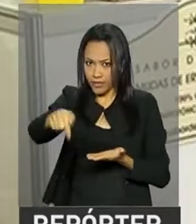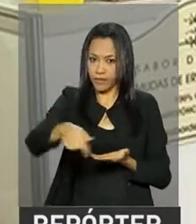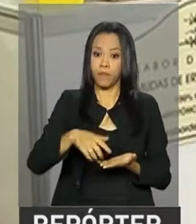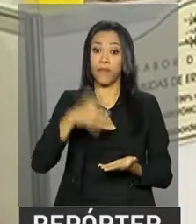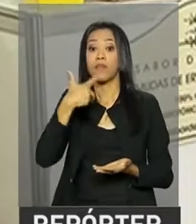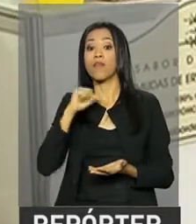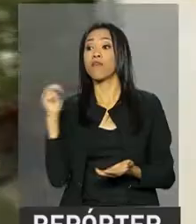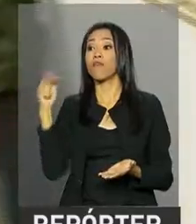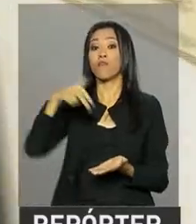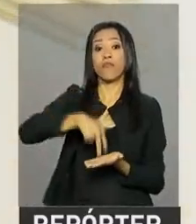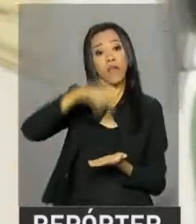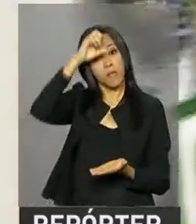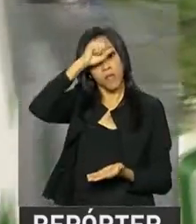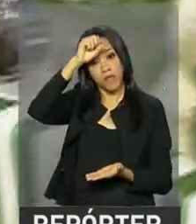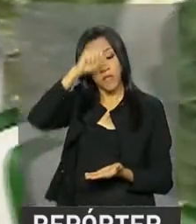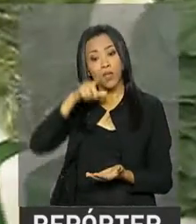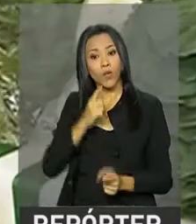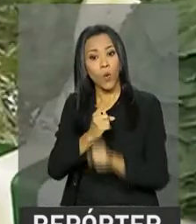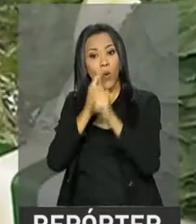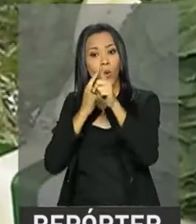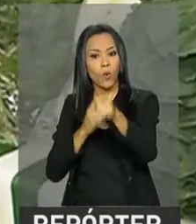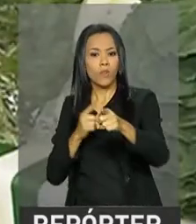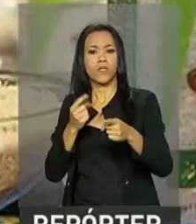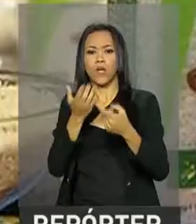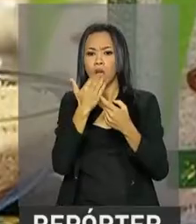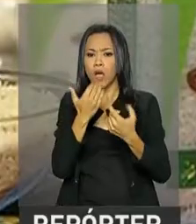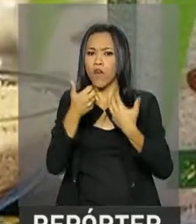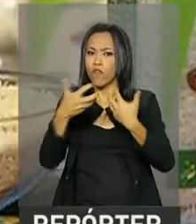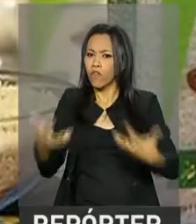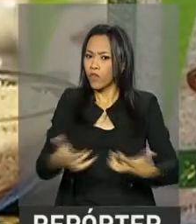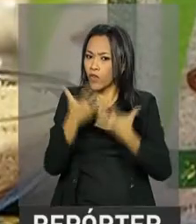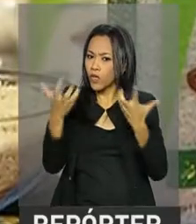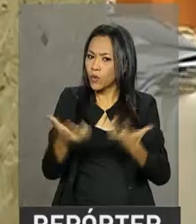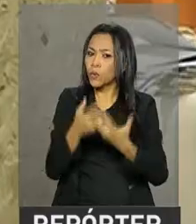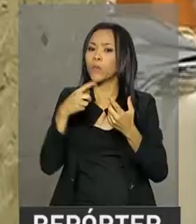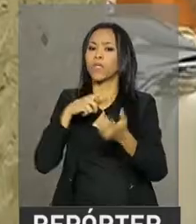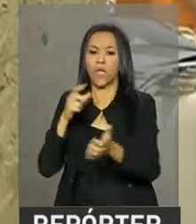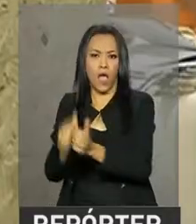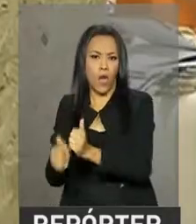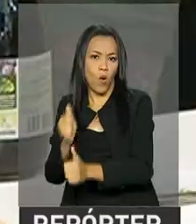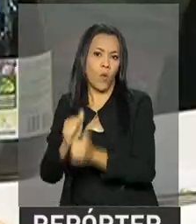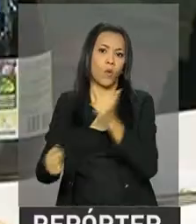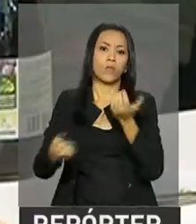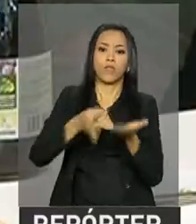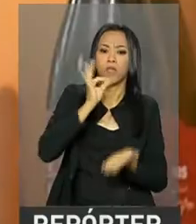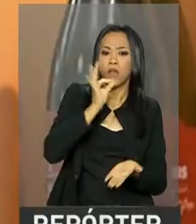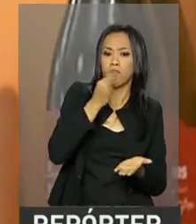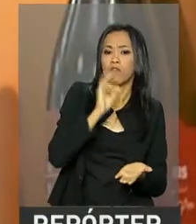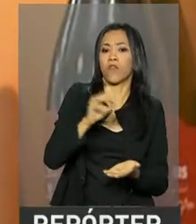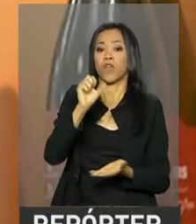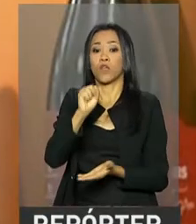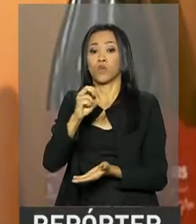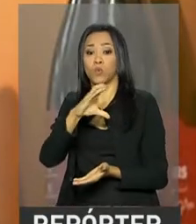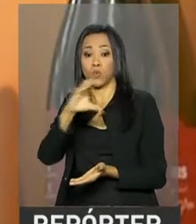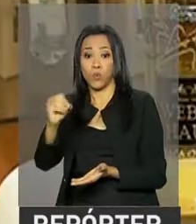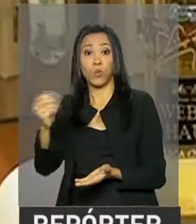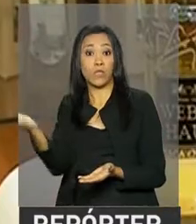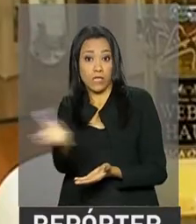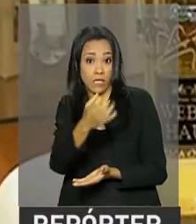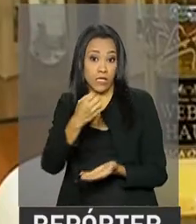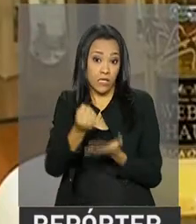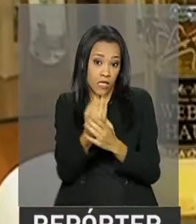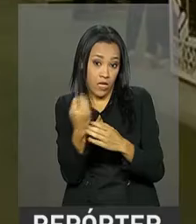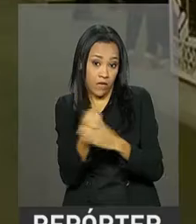quem vem à Biofar encontra produtos in natura, como as verduras, mas também arroz, café, sucos e até cervejas,